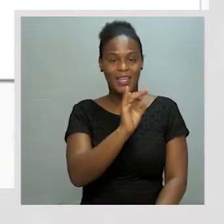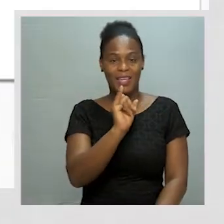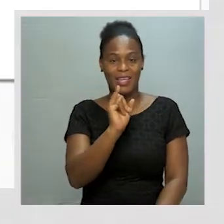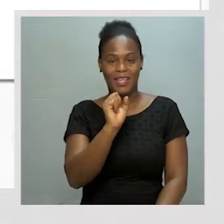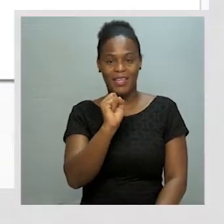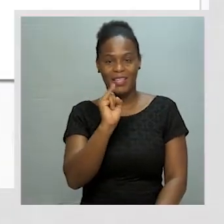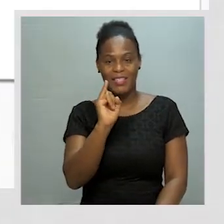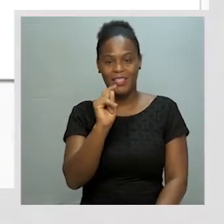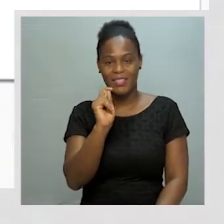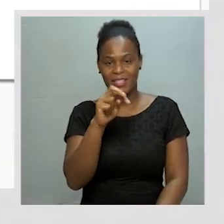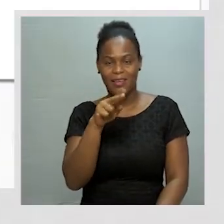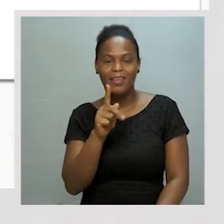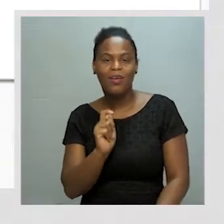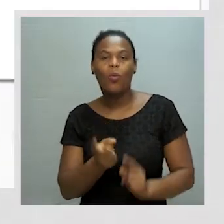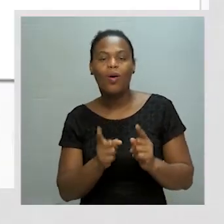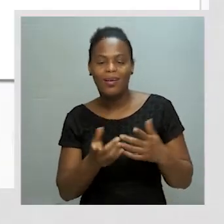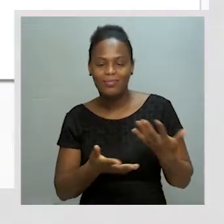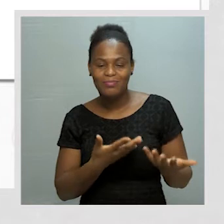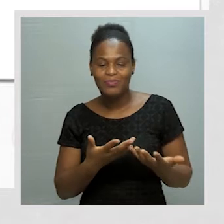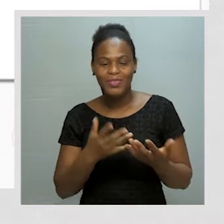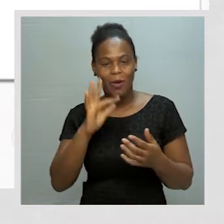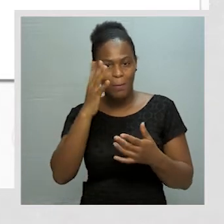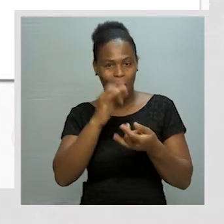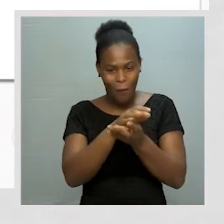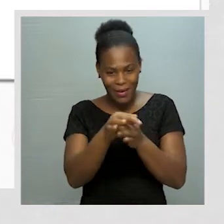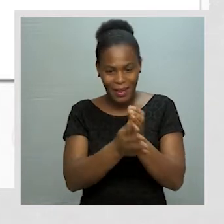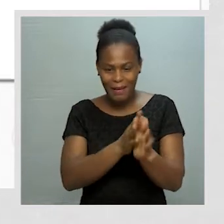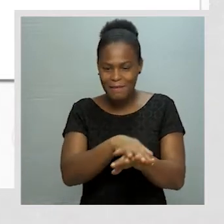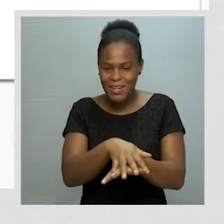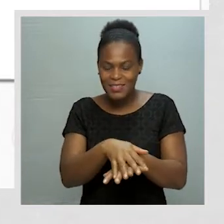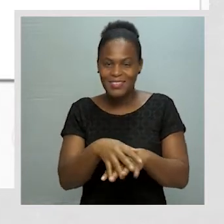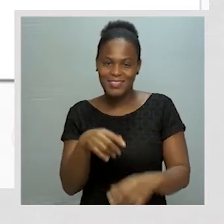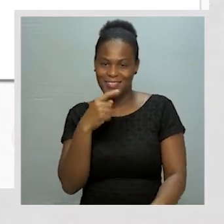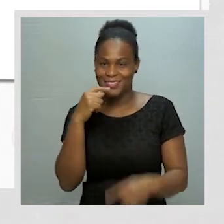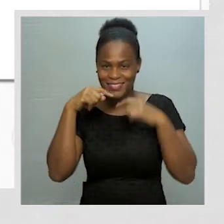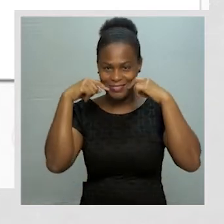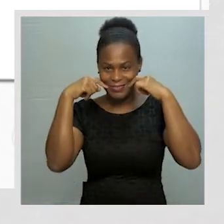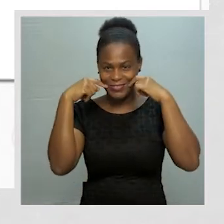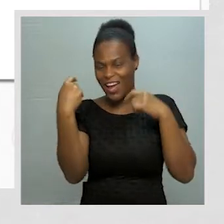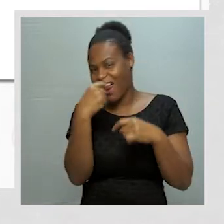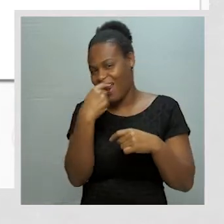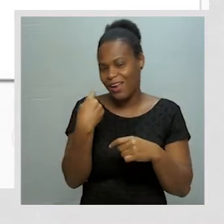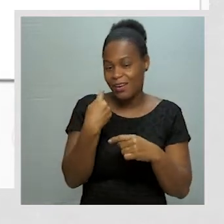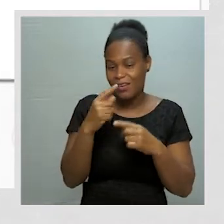aqui as mãos a serem lavadas, um belo sorriso aqui ao meio, e por último,